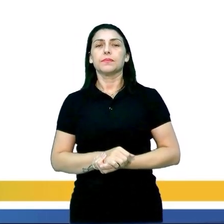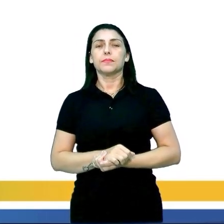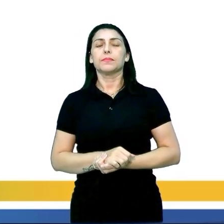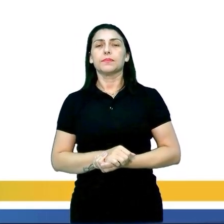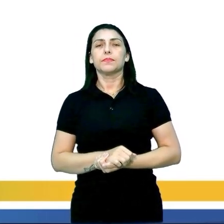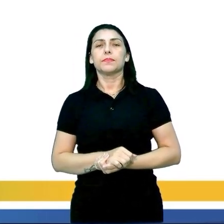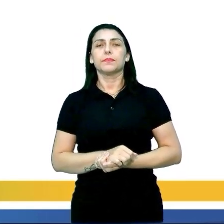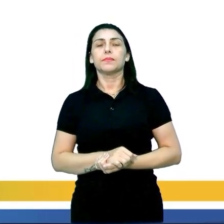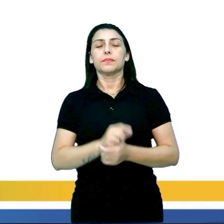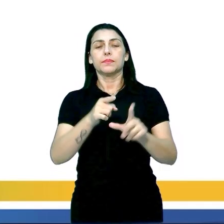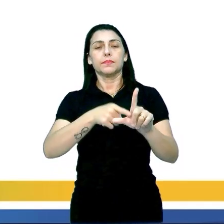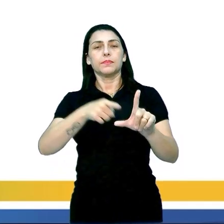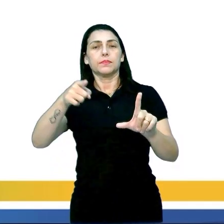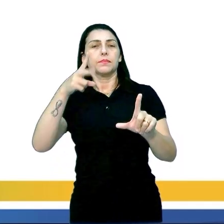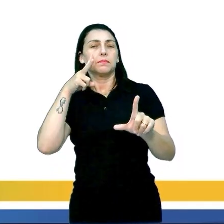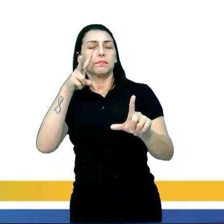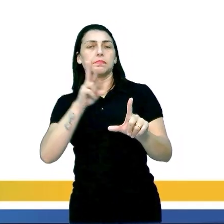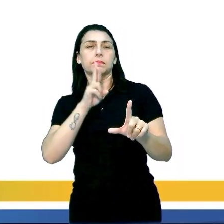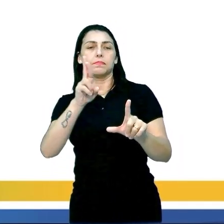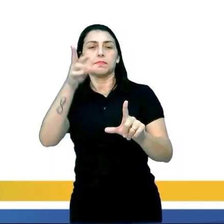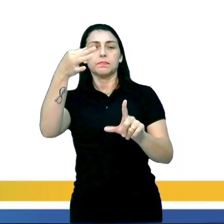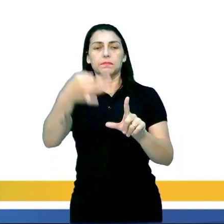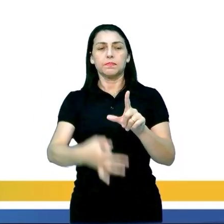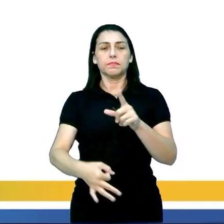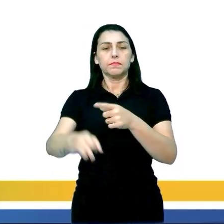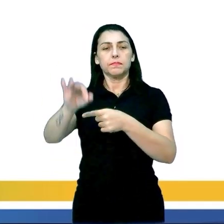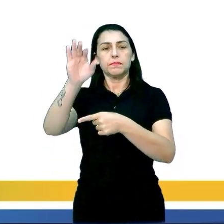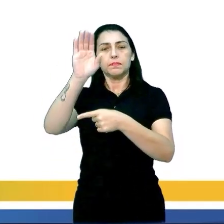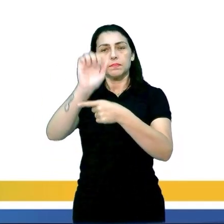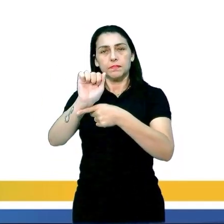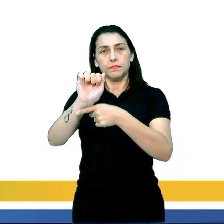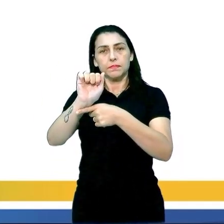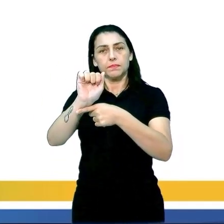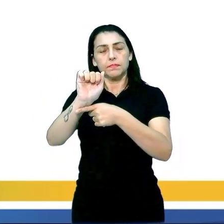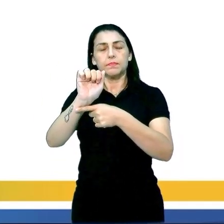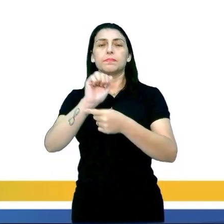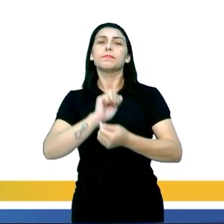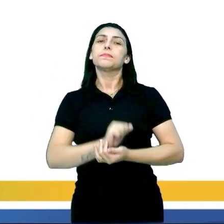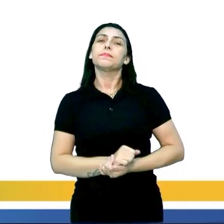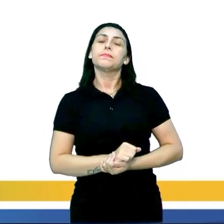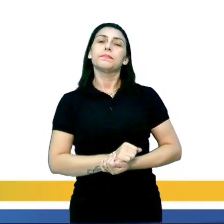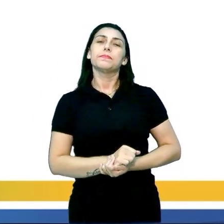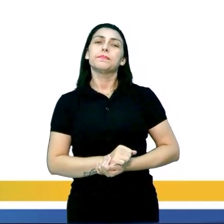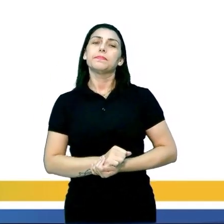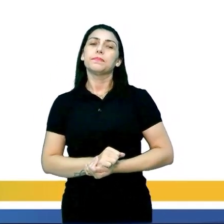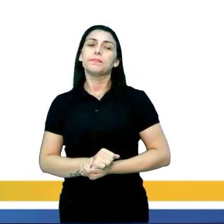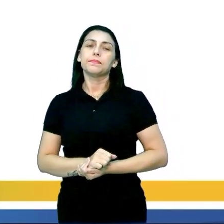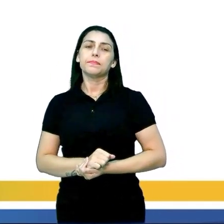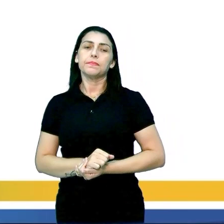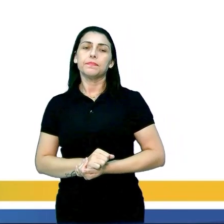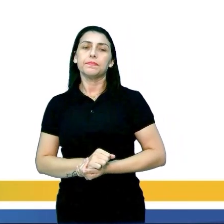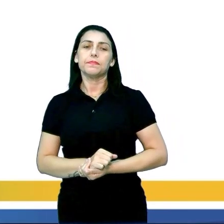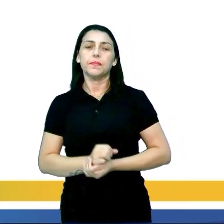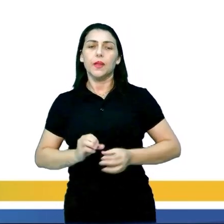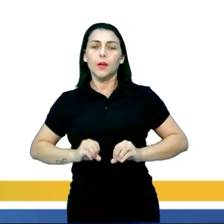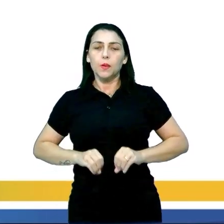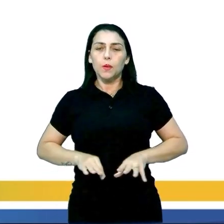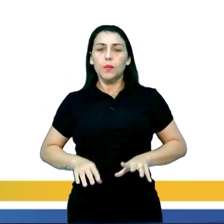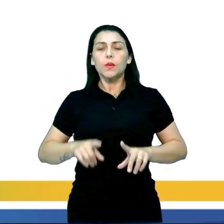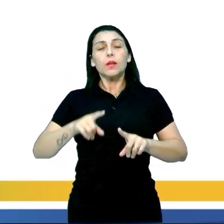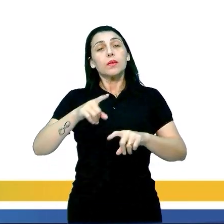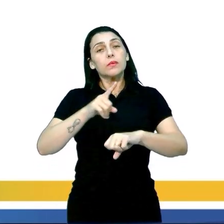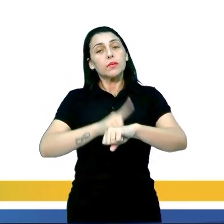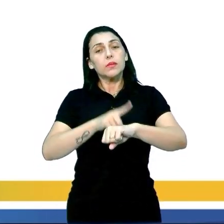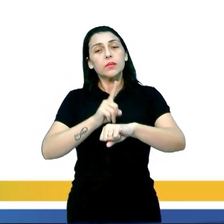Observando aí o gráfico, a gente vê que a resposta é alternativa A, né, pessoal, a determinação da ovulação